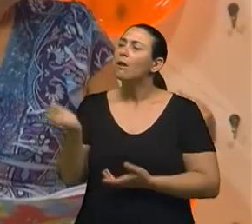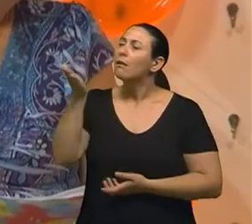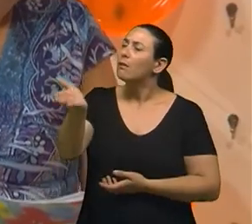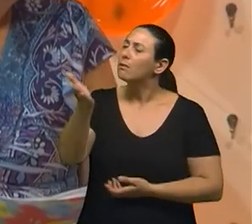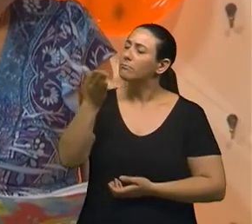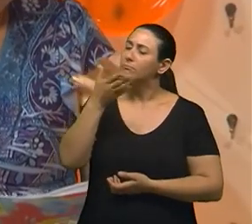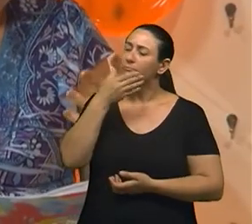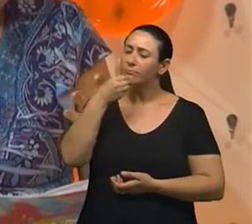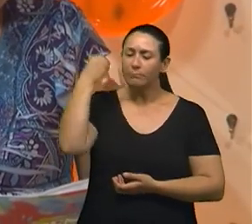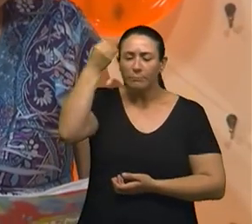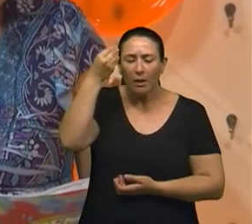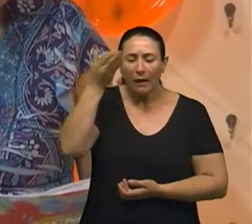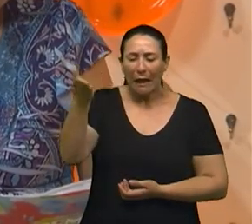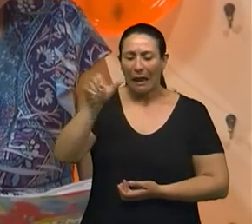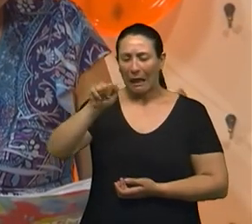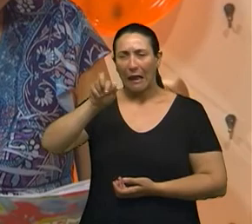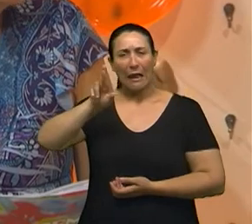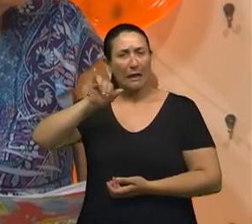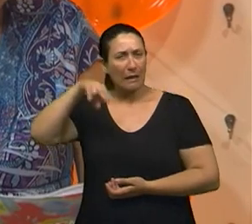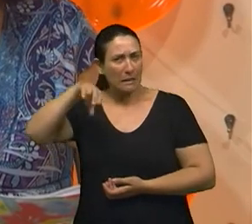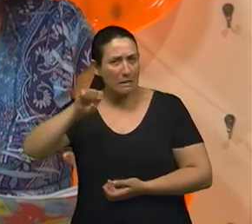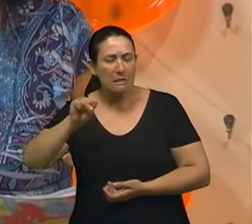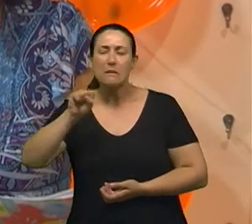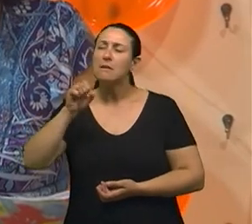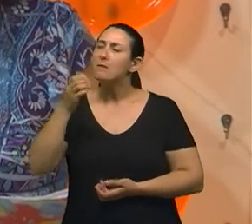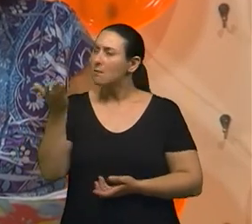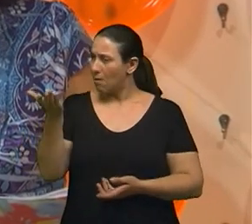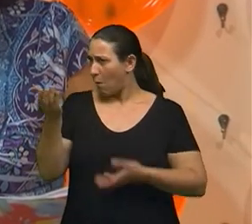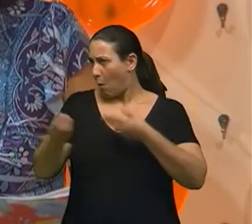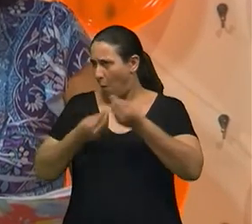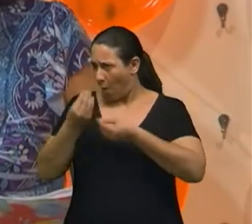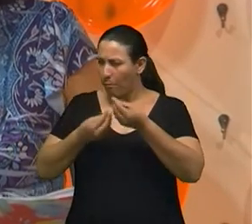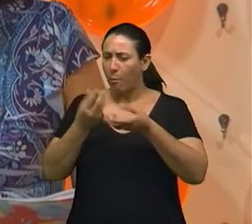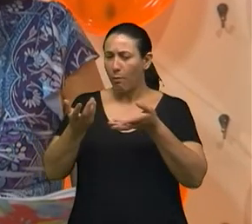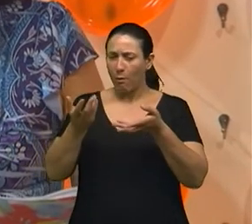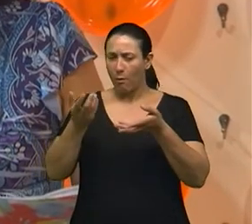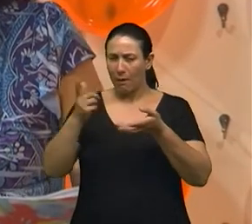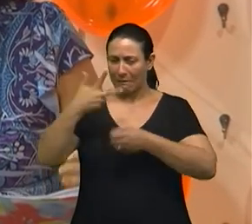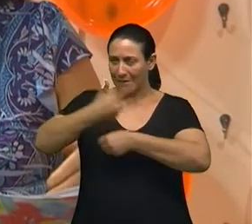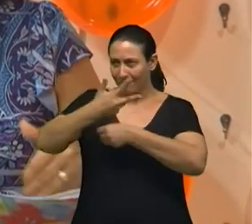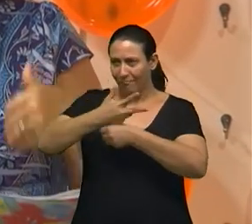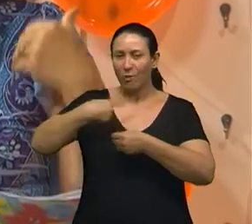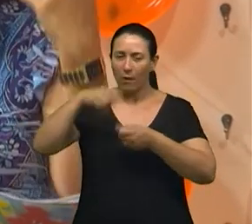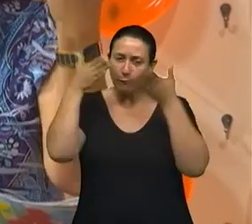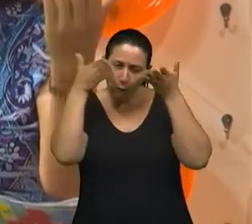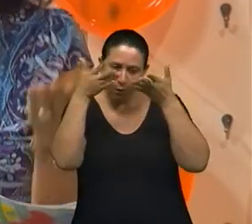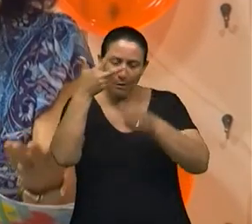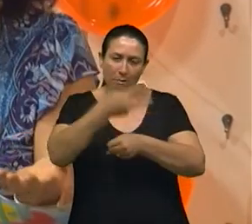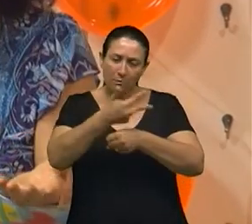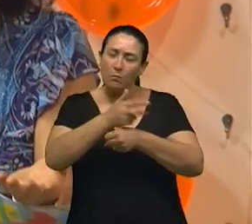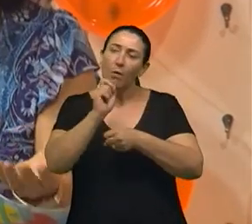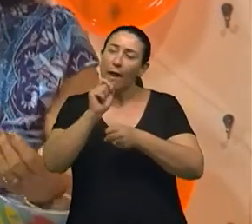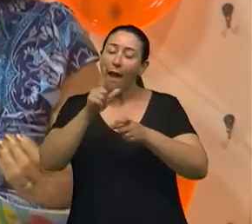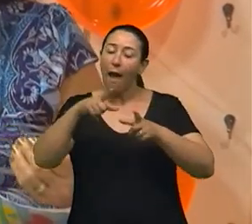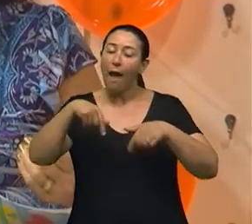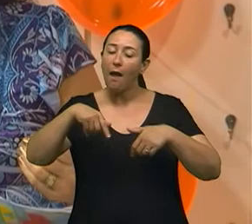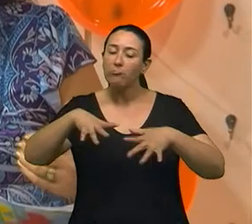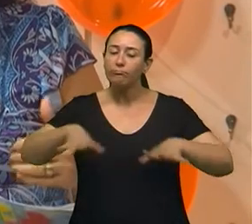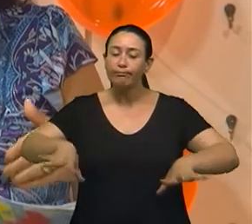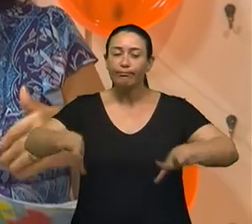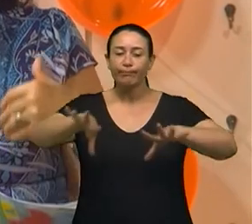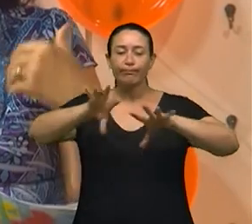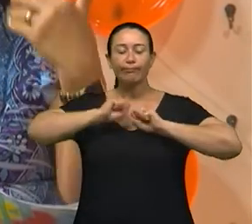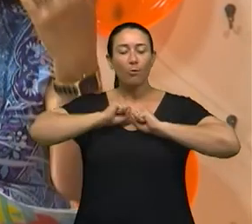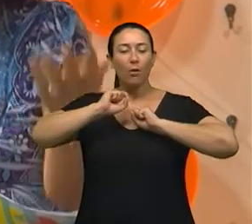questão da autoestima. Que se a gente foca muito na terceira idade, a aquisição de uma maior